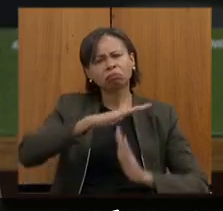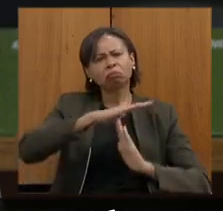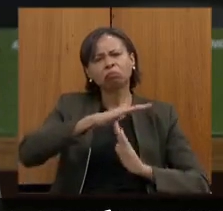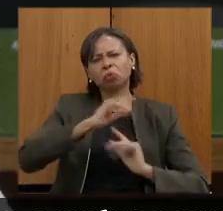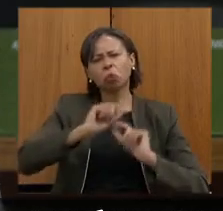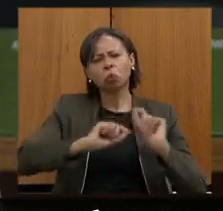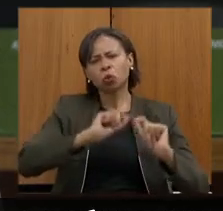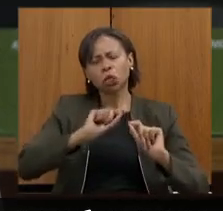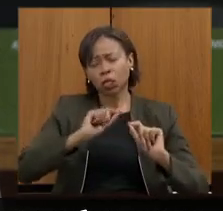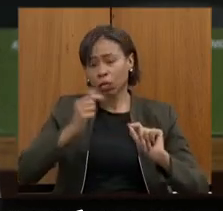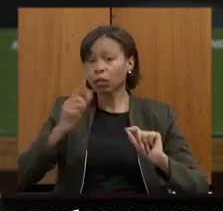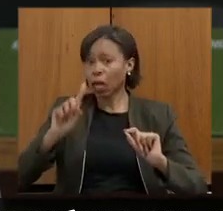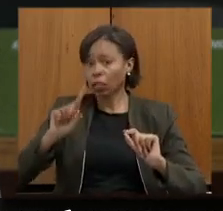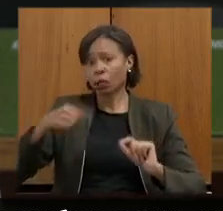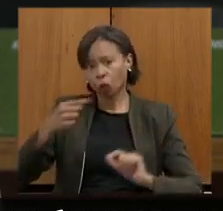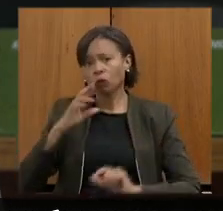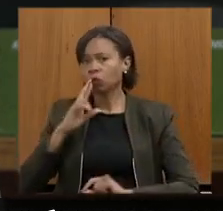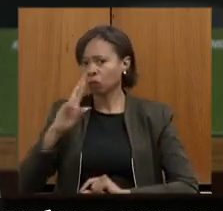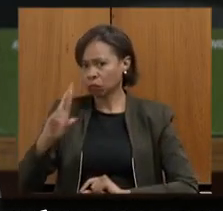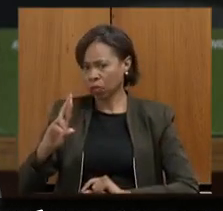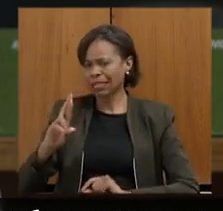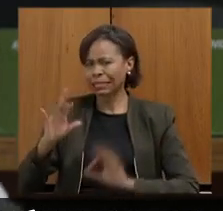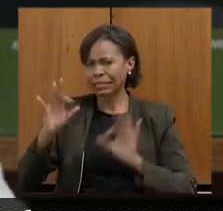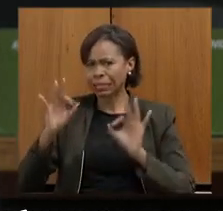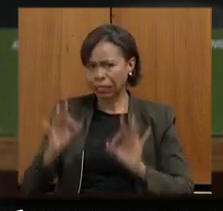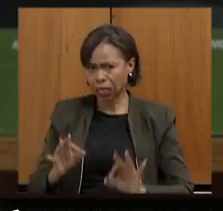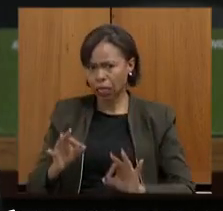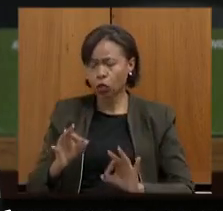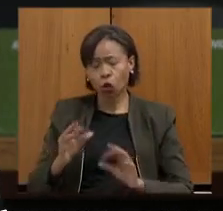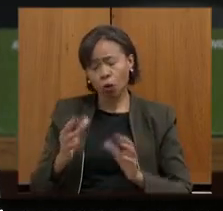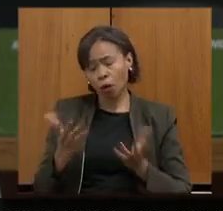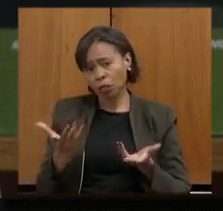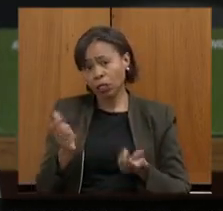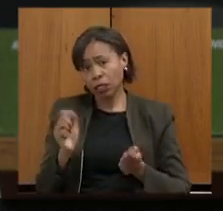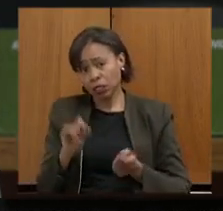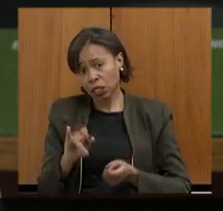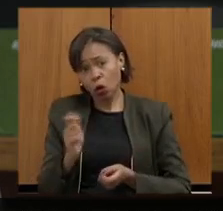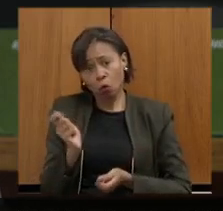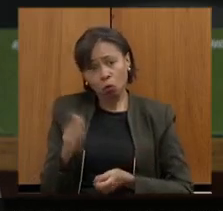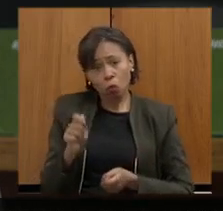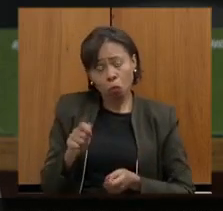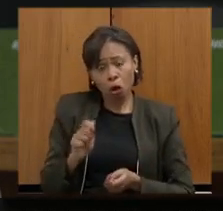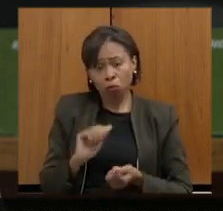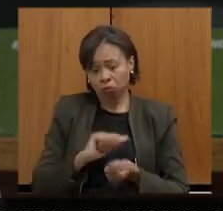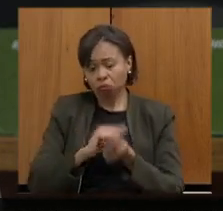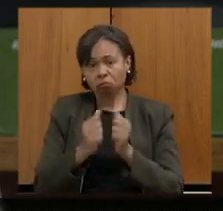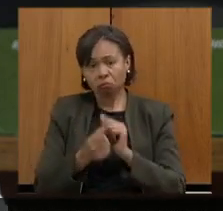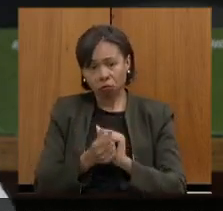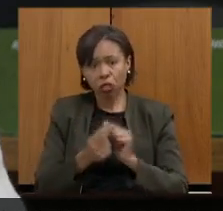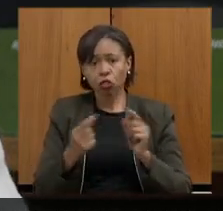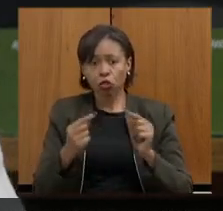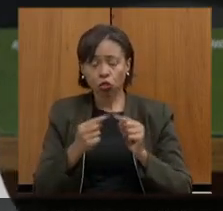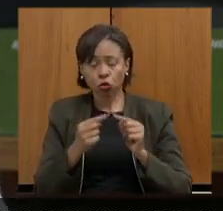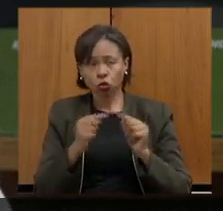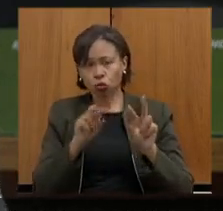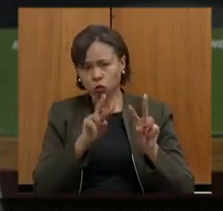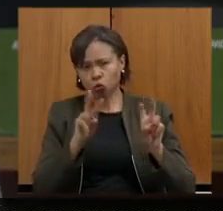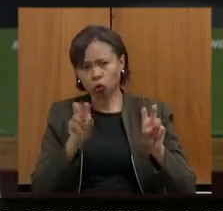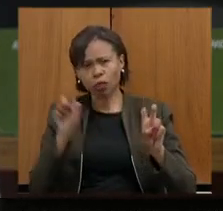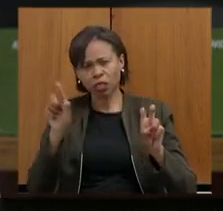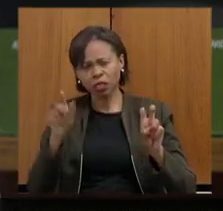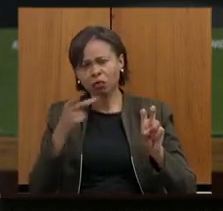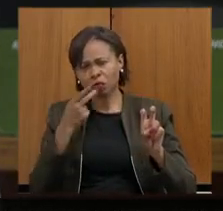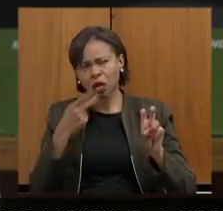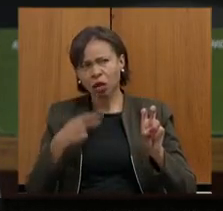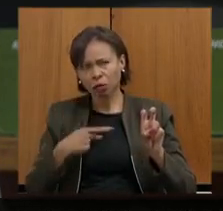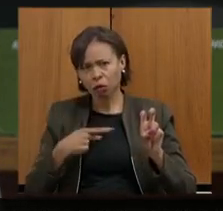possa respondê-lo bem objetivamente se a gente consegue fazer alguma adaptação nesse caso específico dessa necessidade que o senhor me